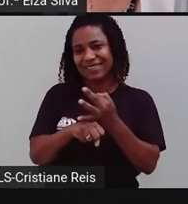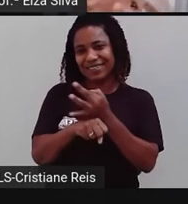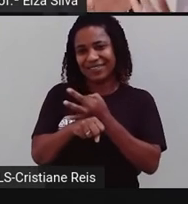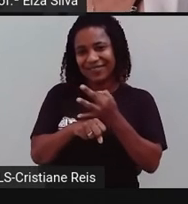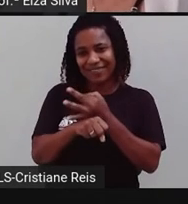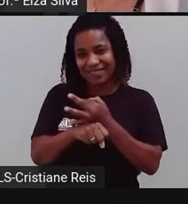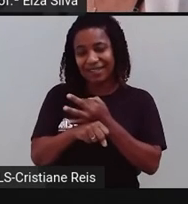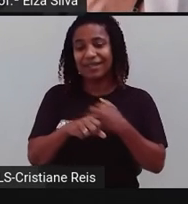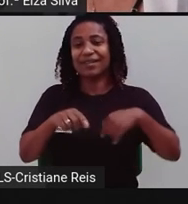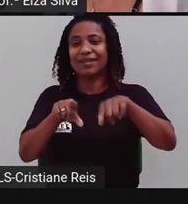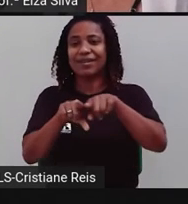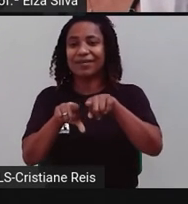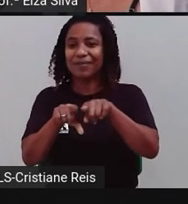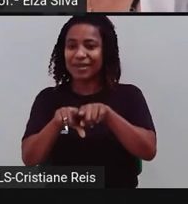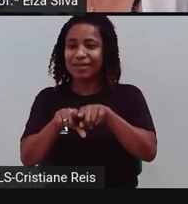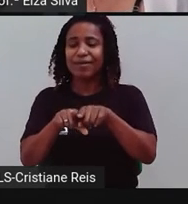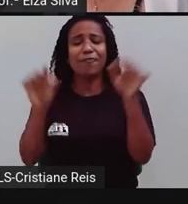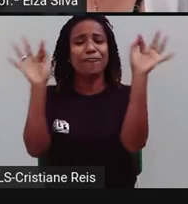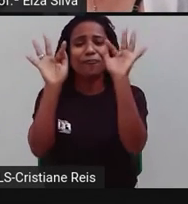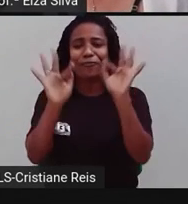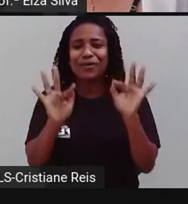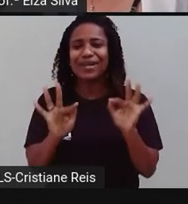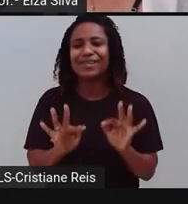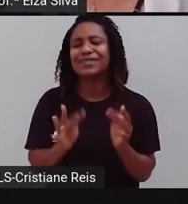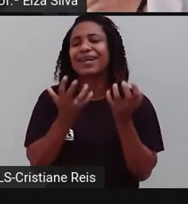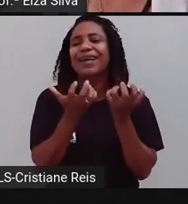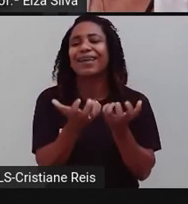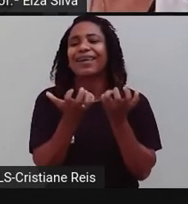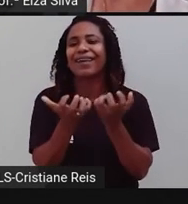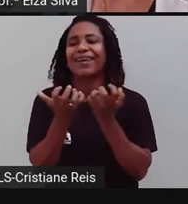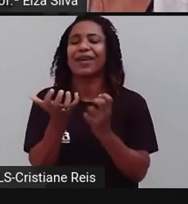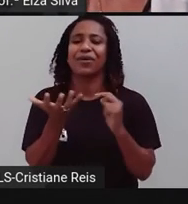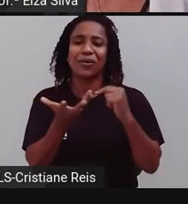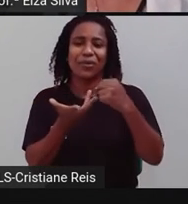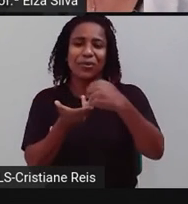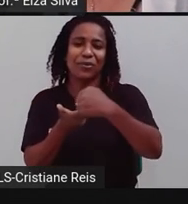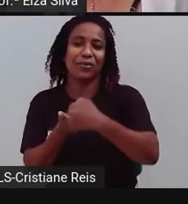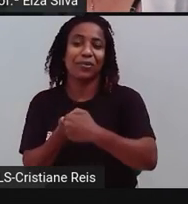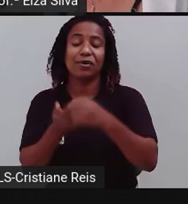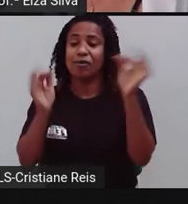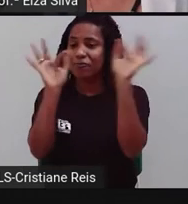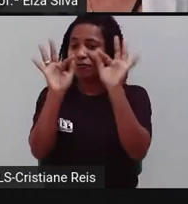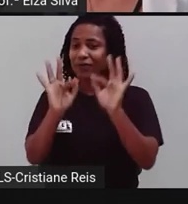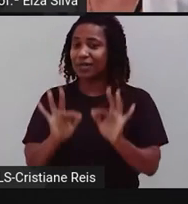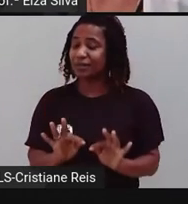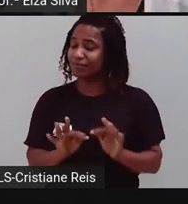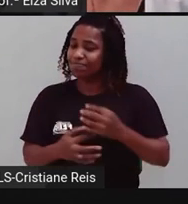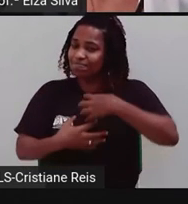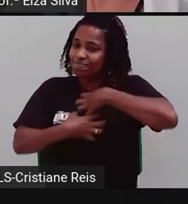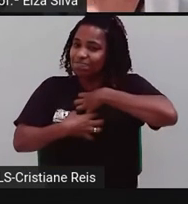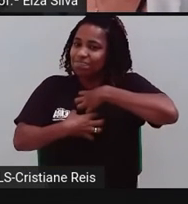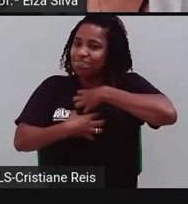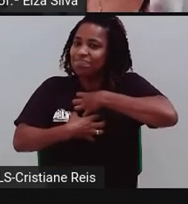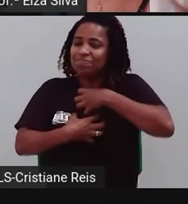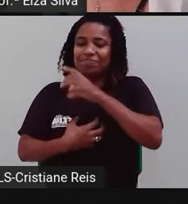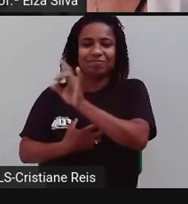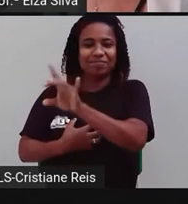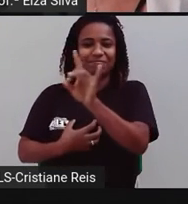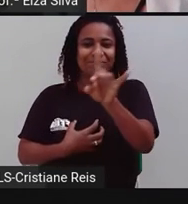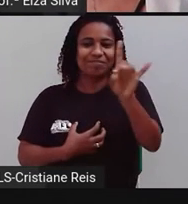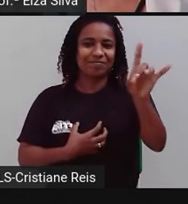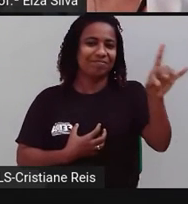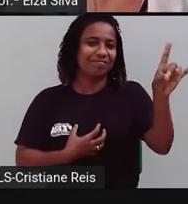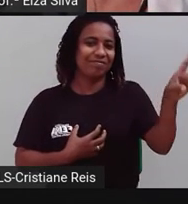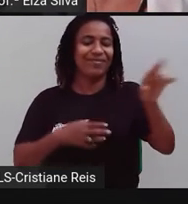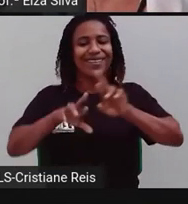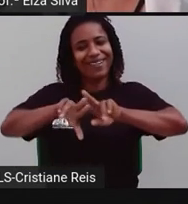E busquem a sua felicidade Lembre-se de que a felicidade é única para cada pessoa, né? Porque cada um tem